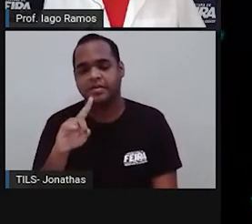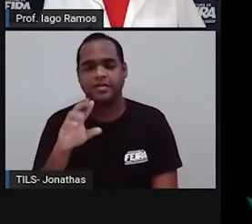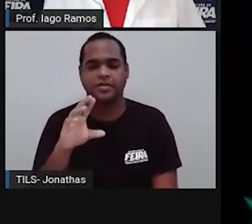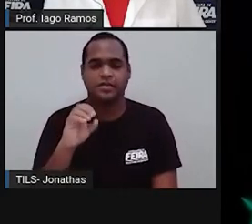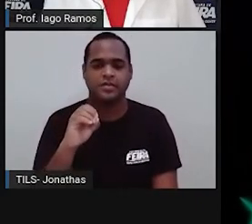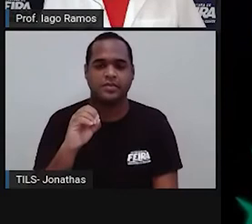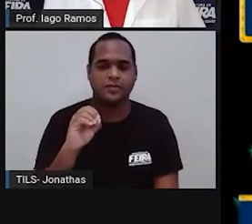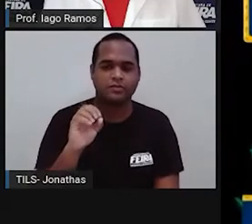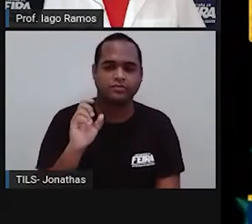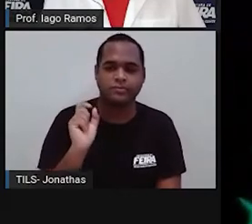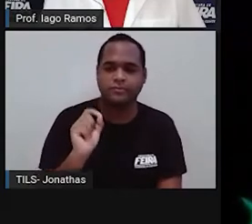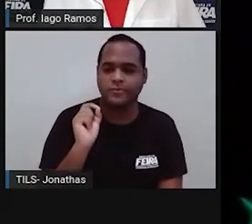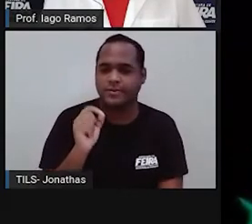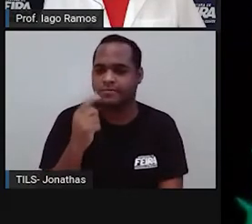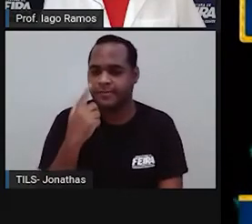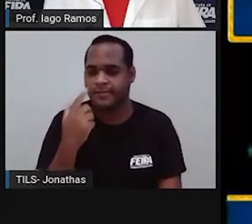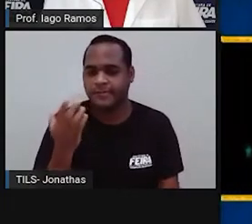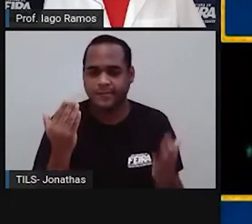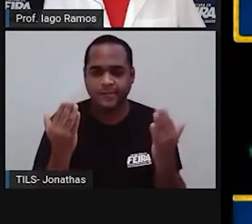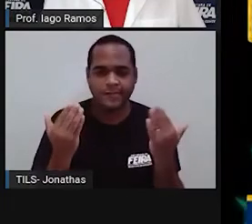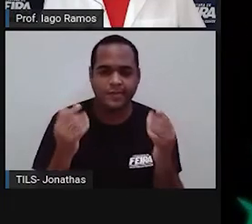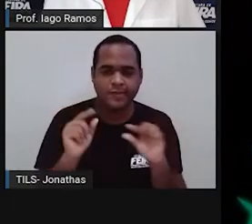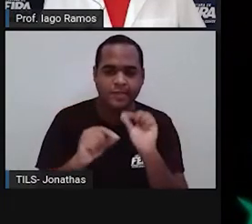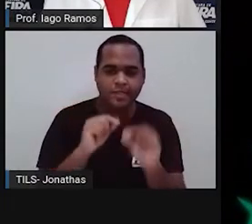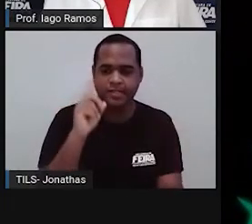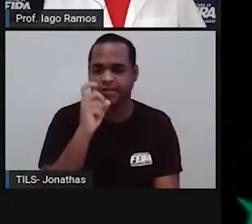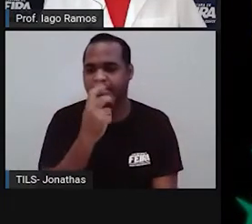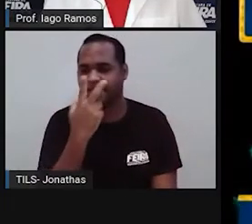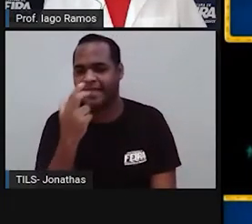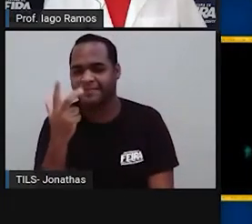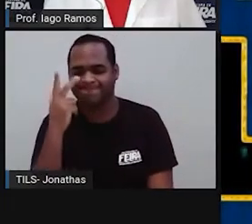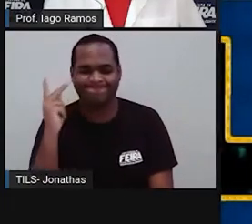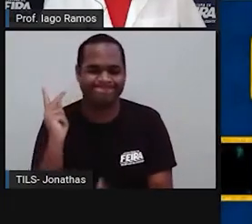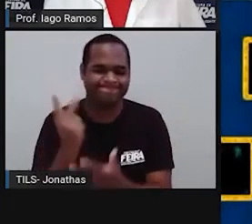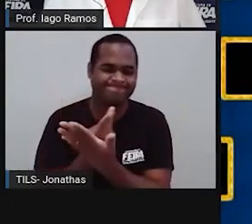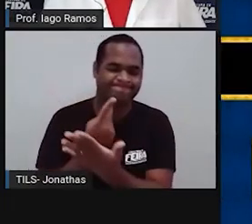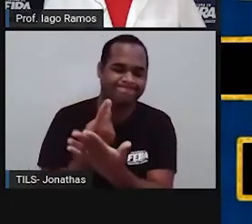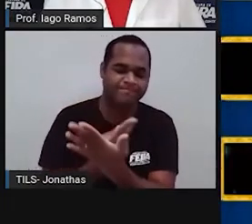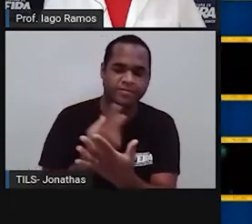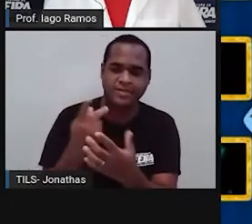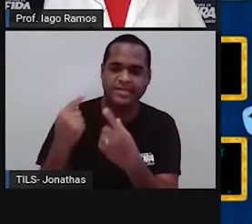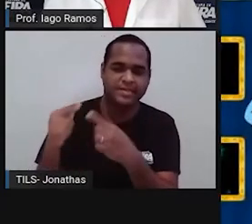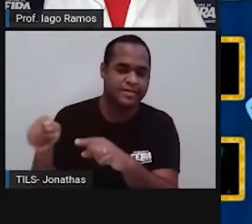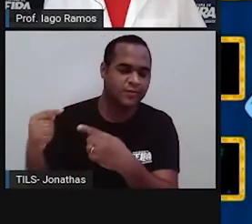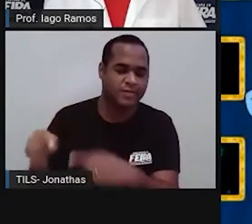Vamos lá. E agora ficou difícil, porque tem mais vilões caçando a gente. Olha só.